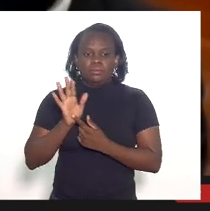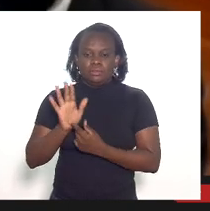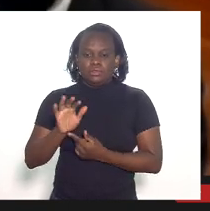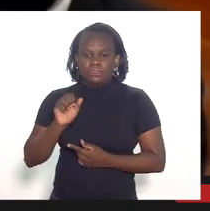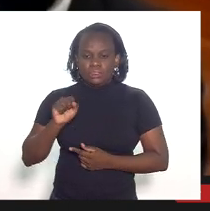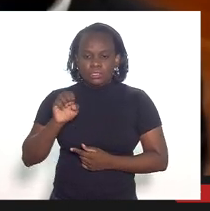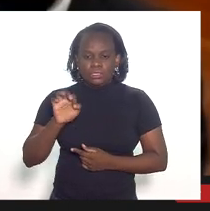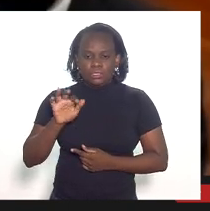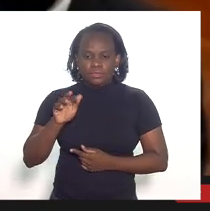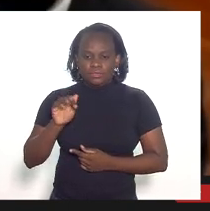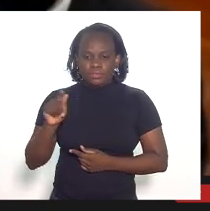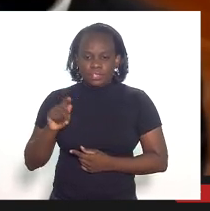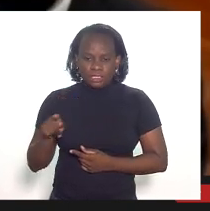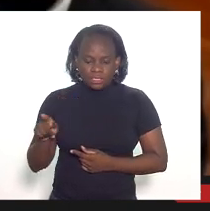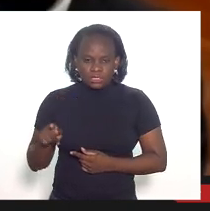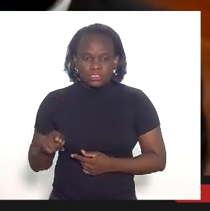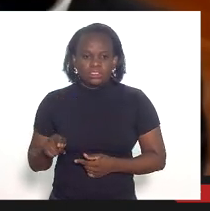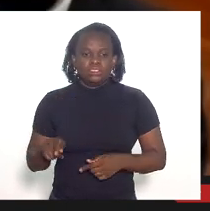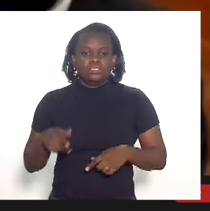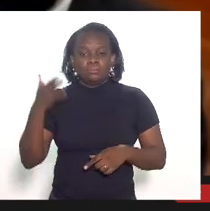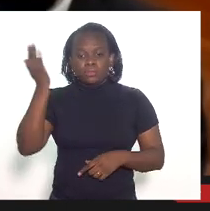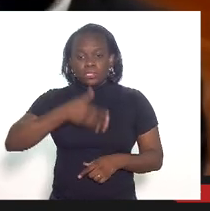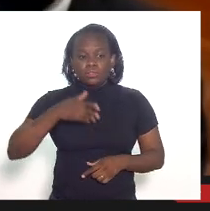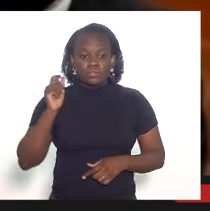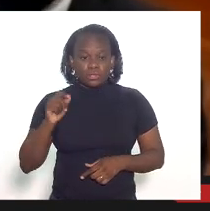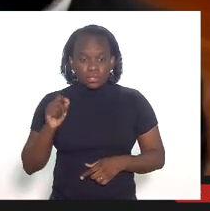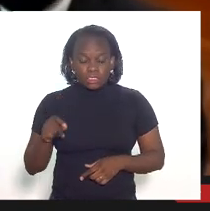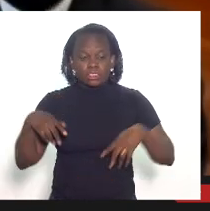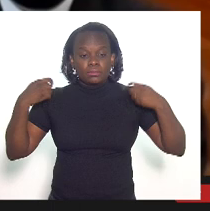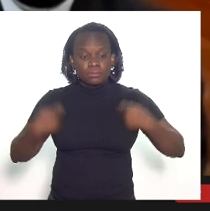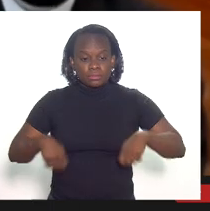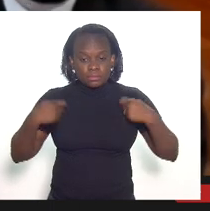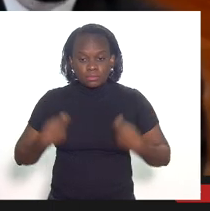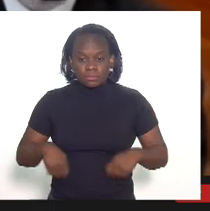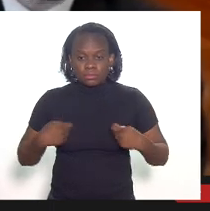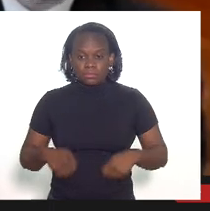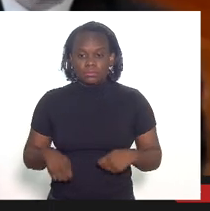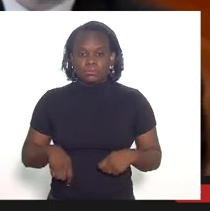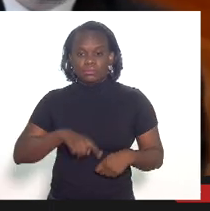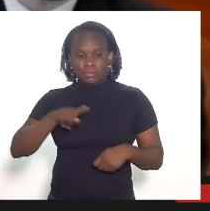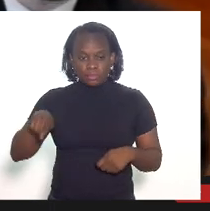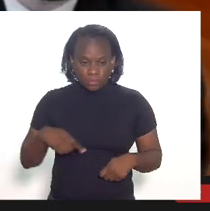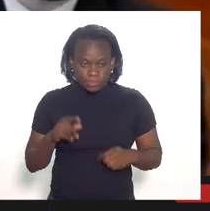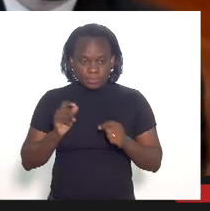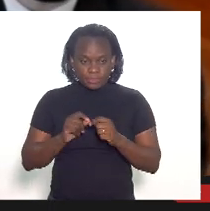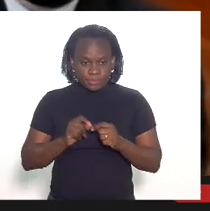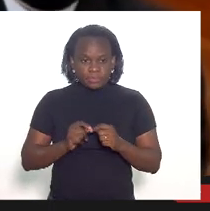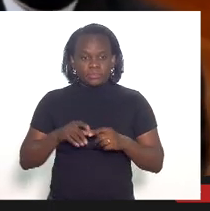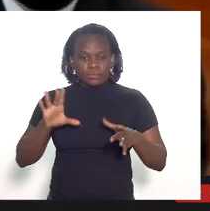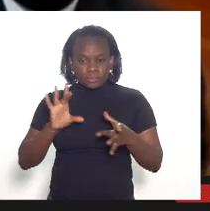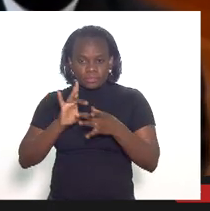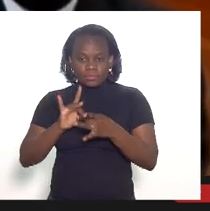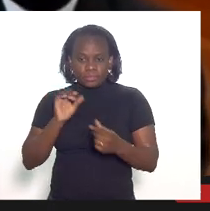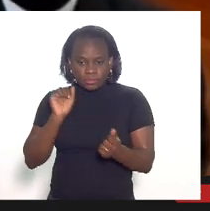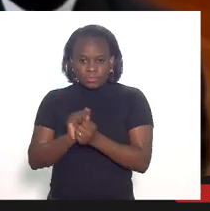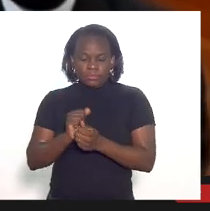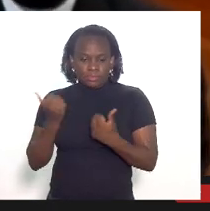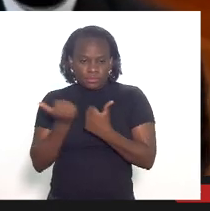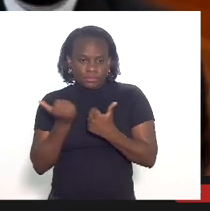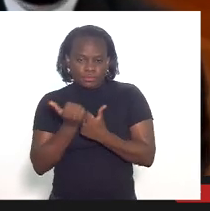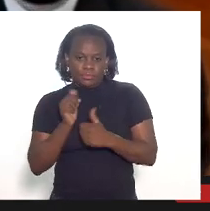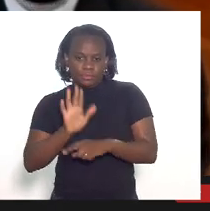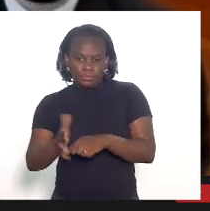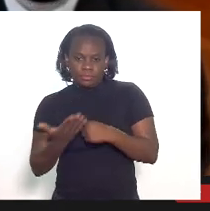CPI com excelência só mostra a necessidade de nós fazermos essa parceria esse acordo de